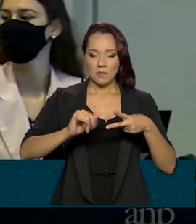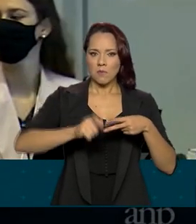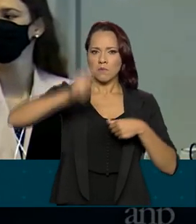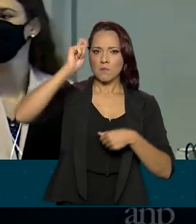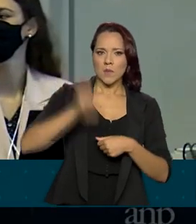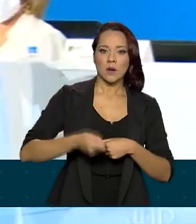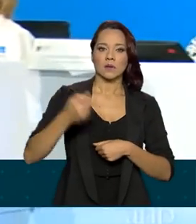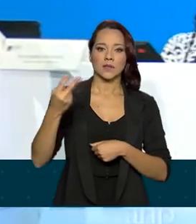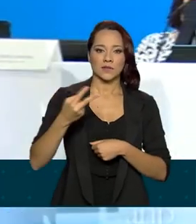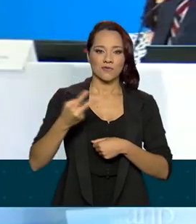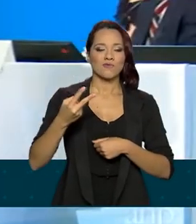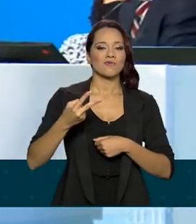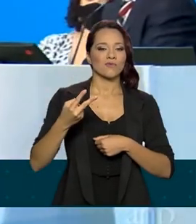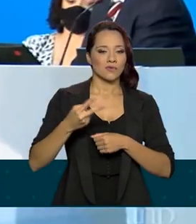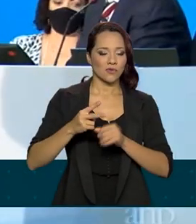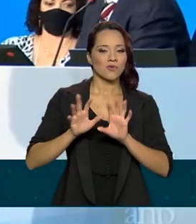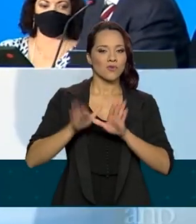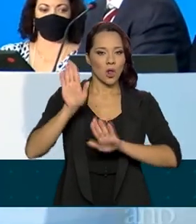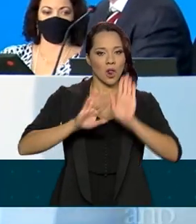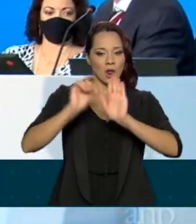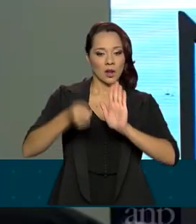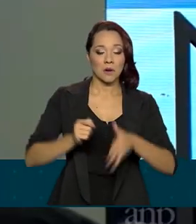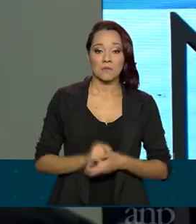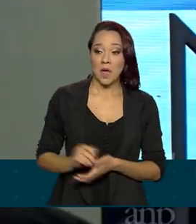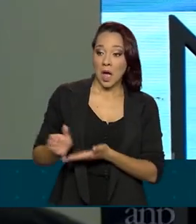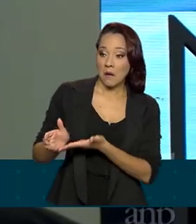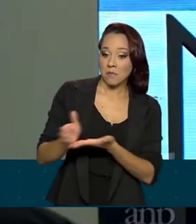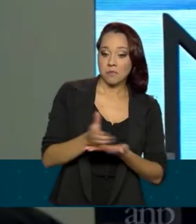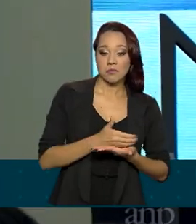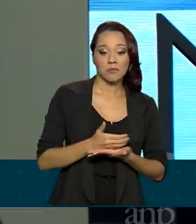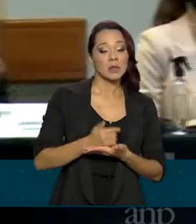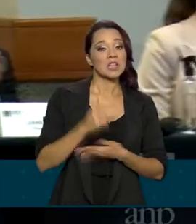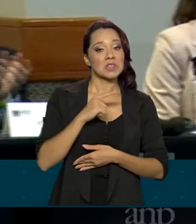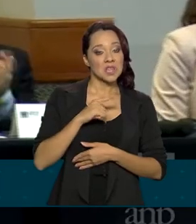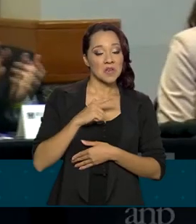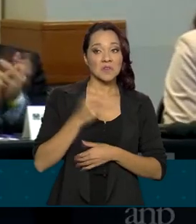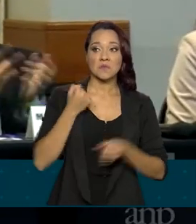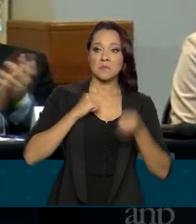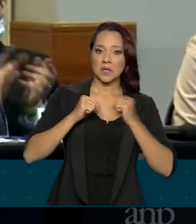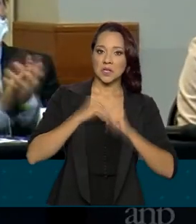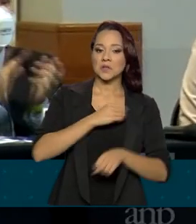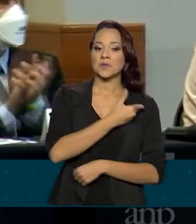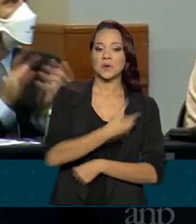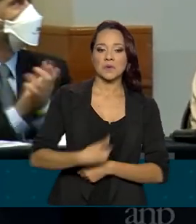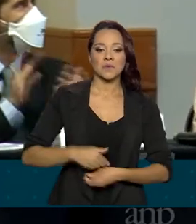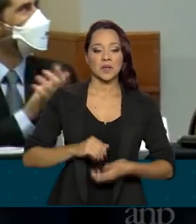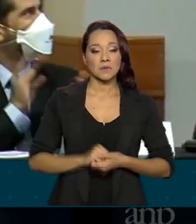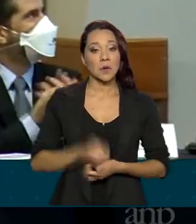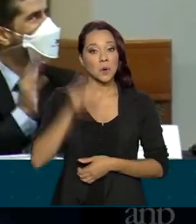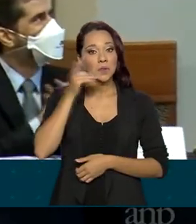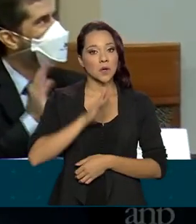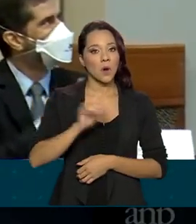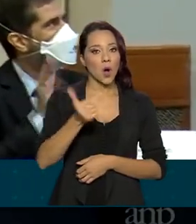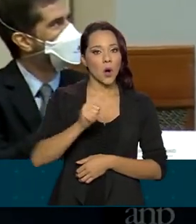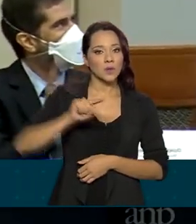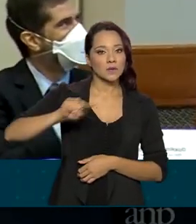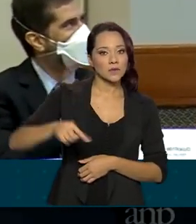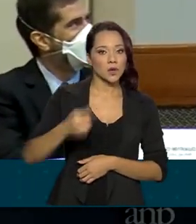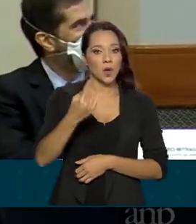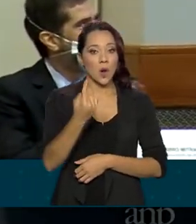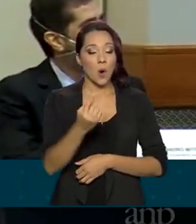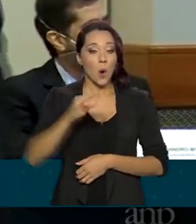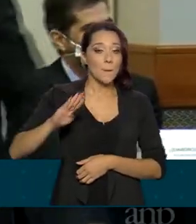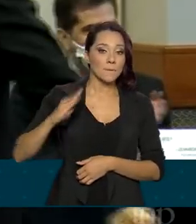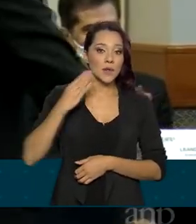segunda rodada. O valor arrecadado com a sessão onerosa atingiu a expectativa do governo e chegou a 11,1